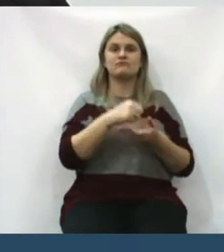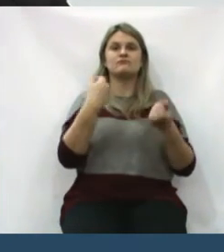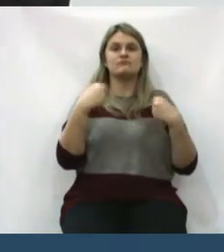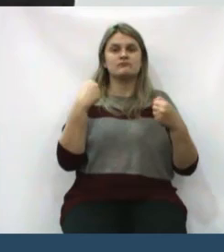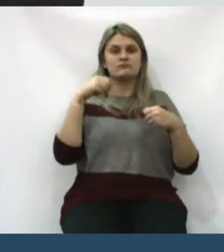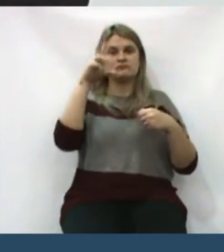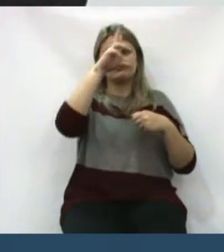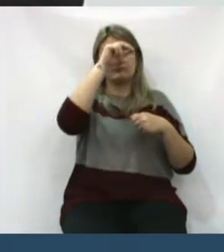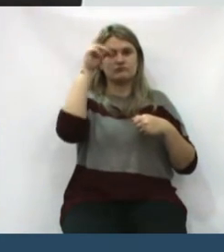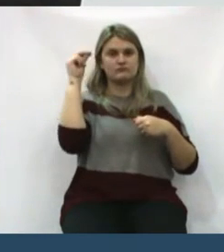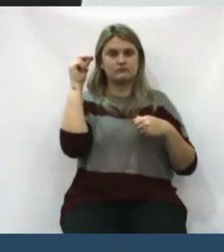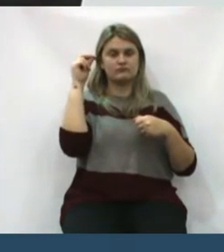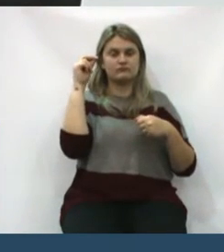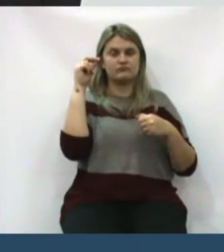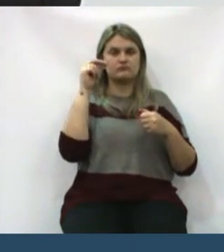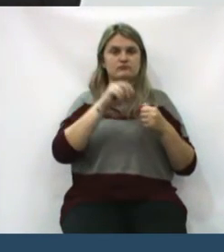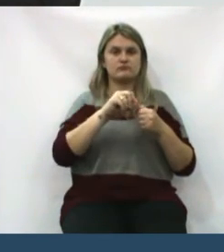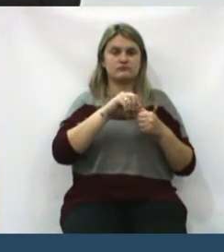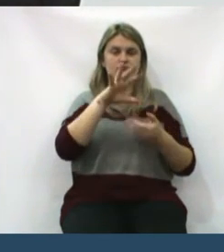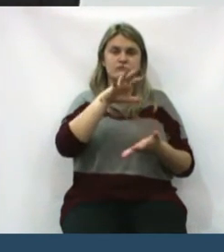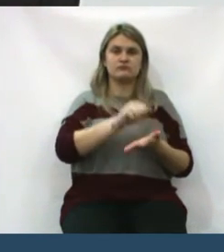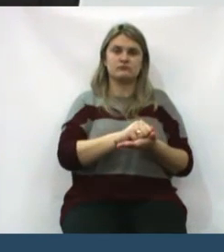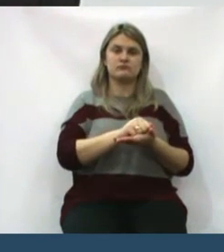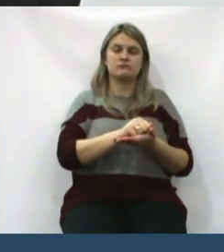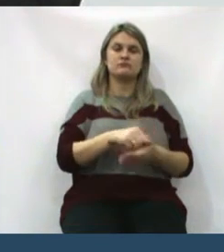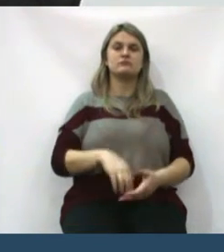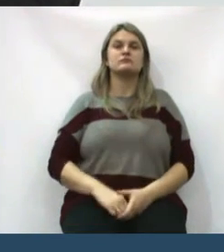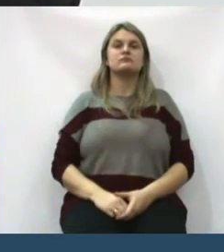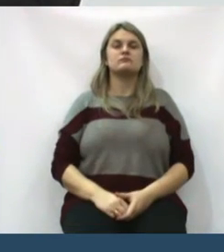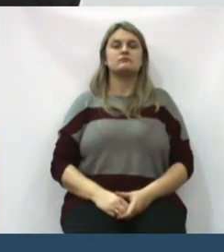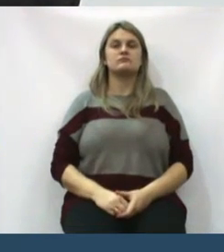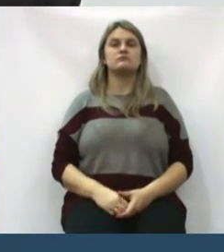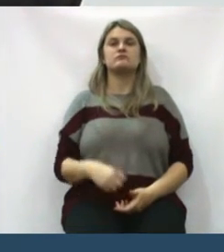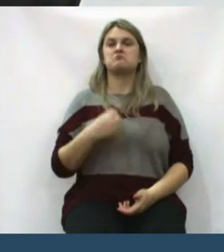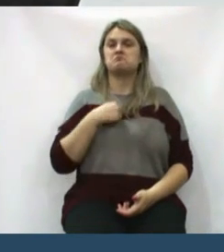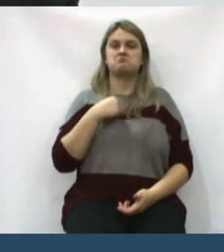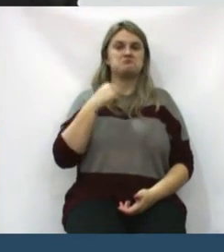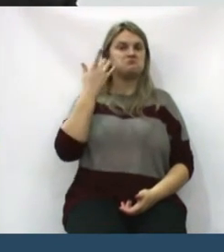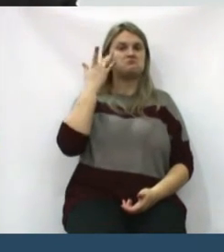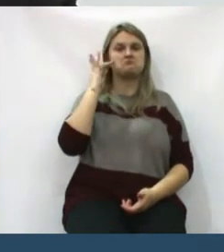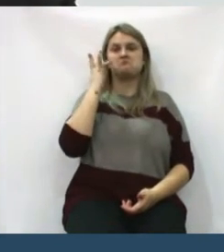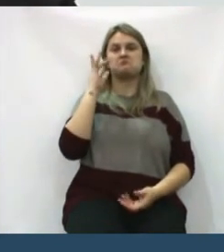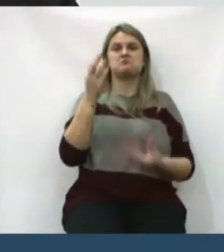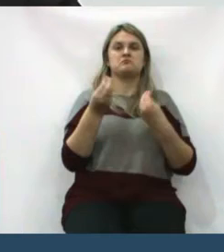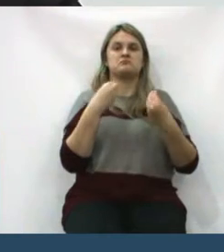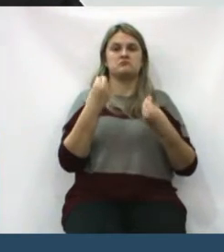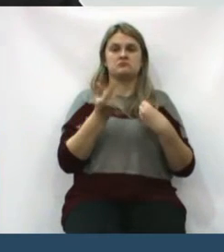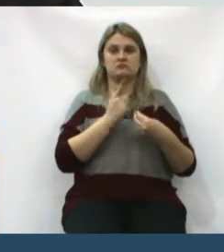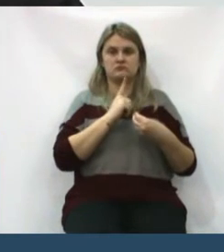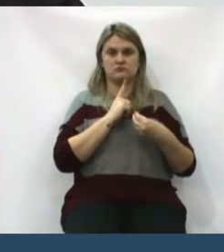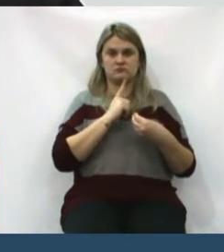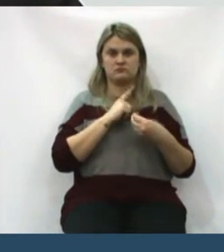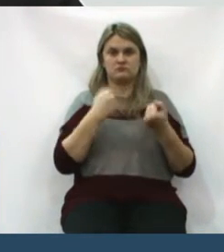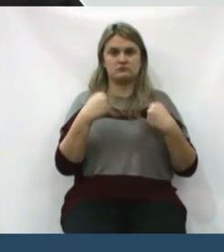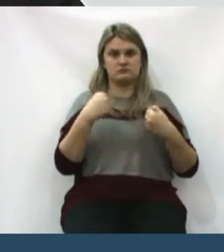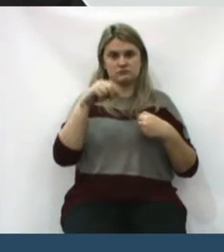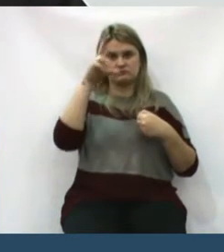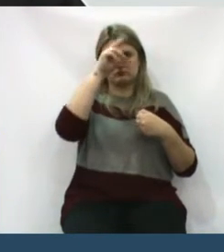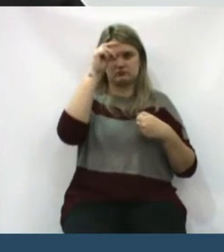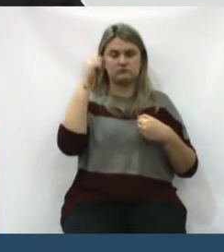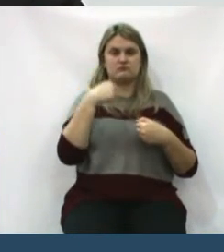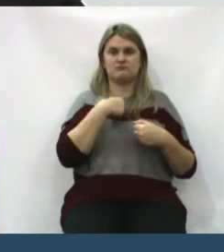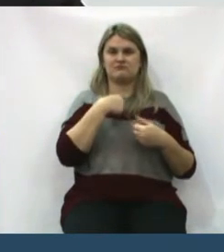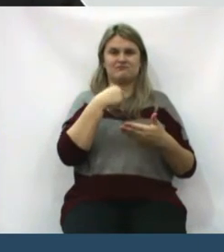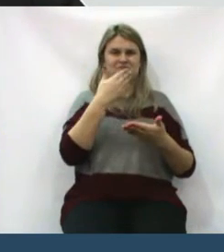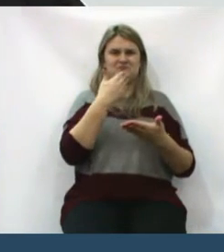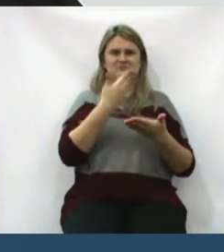que tem que ser a prefeitura para registrar a queixa. Nem eu não imaginava que tinha que ser a prefeitura, que eu